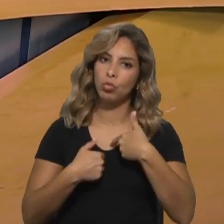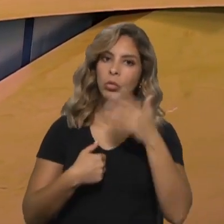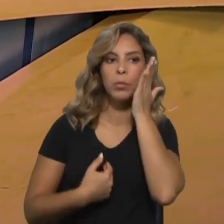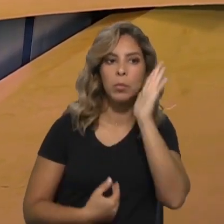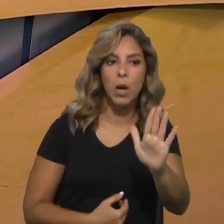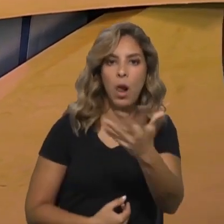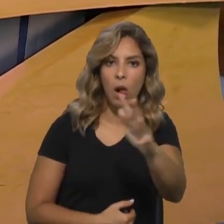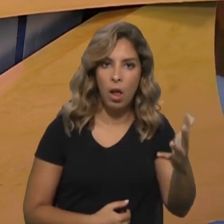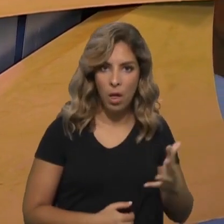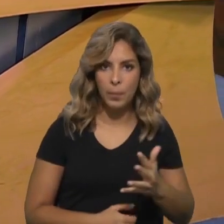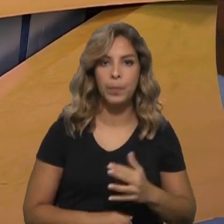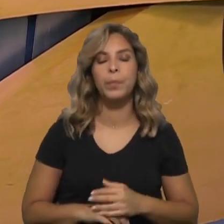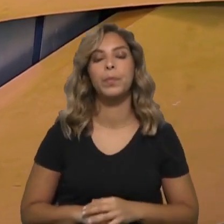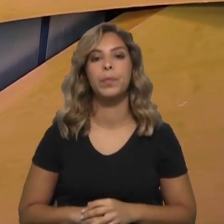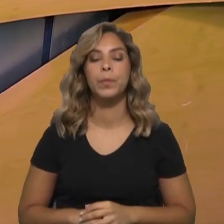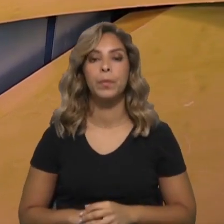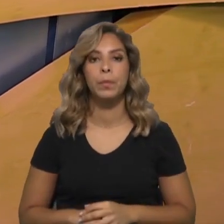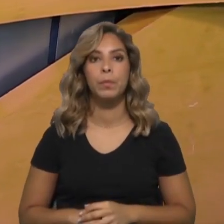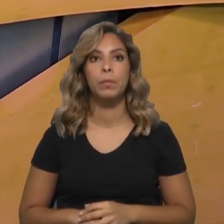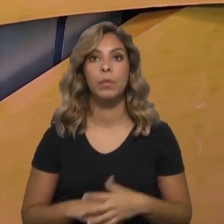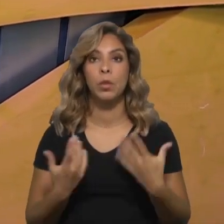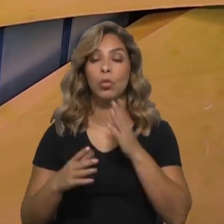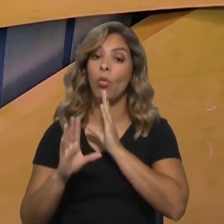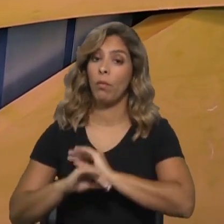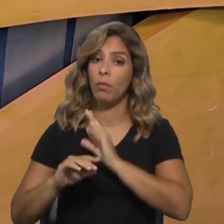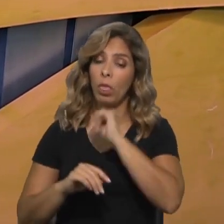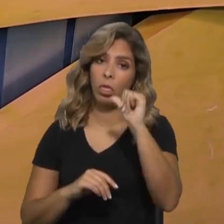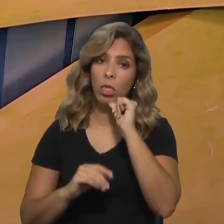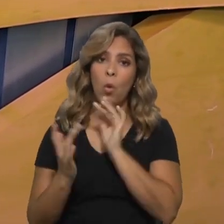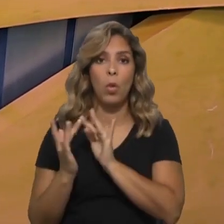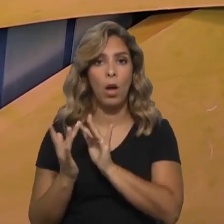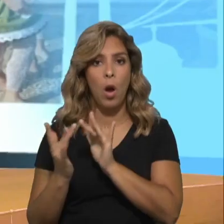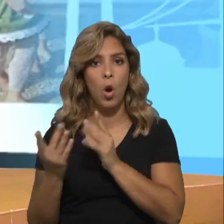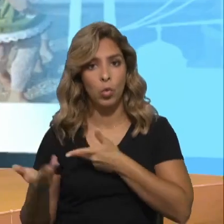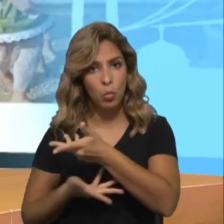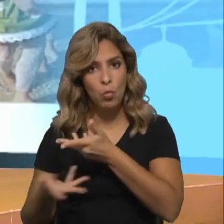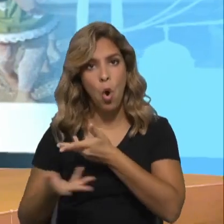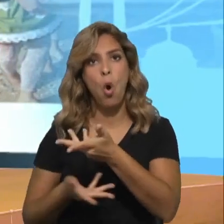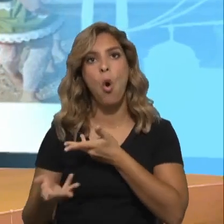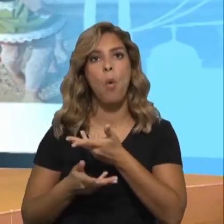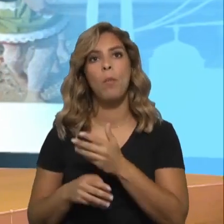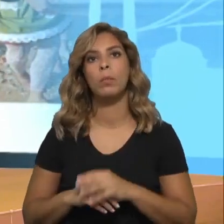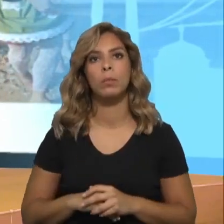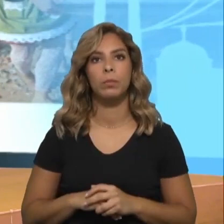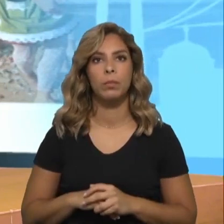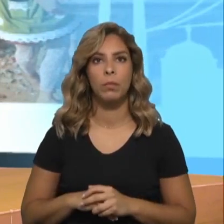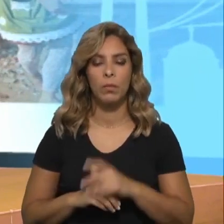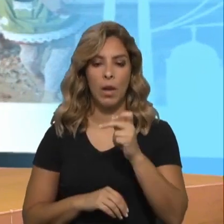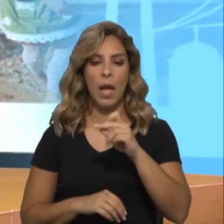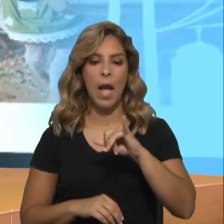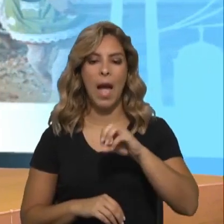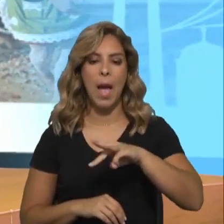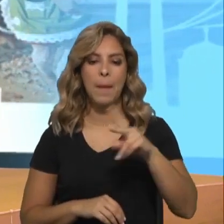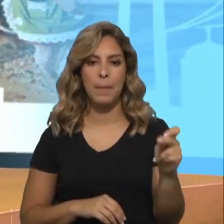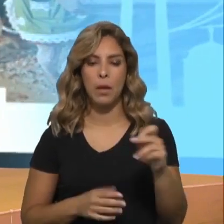portanto, estamos também em conversa com a AIMA, o antigo Alto